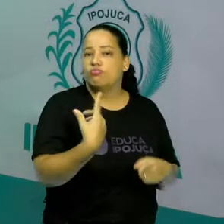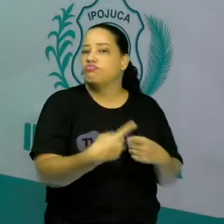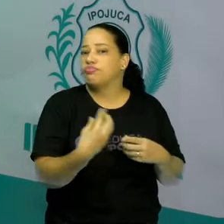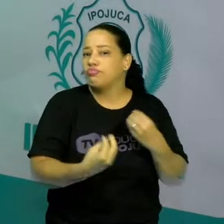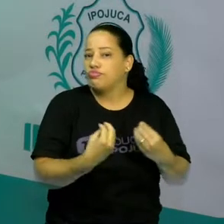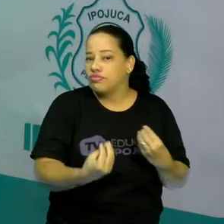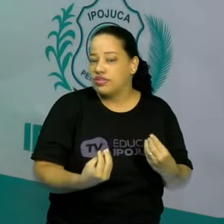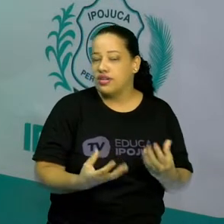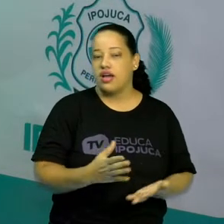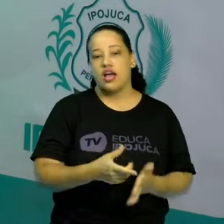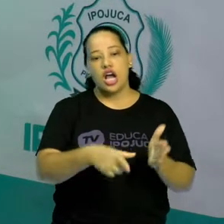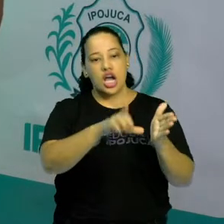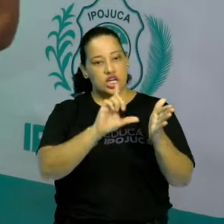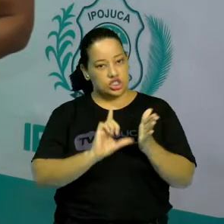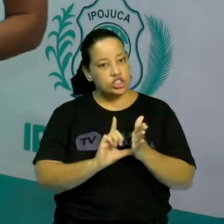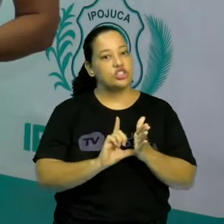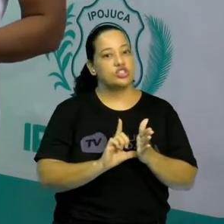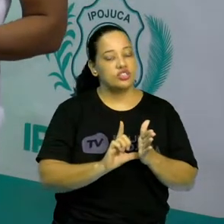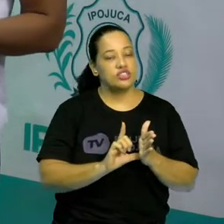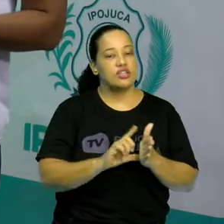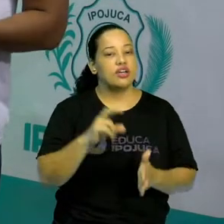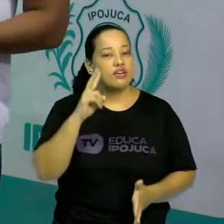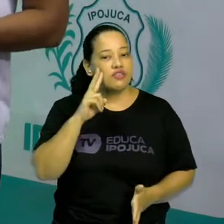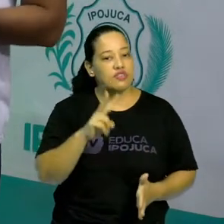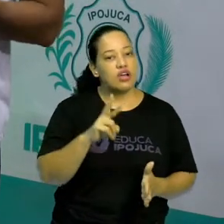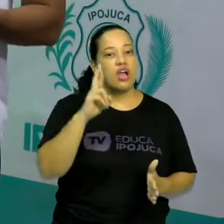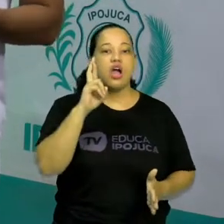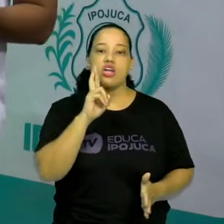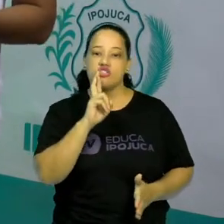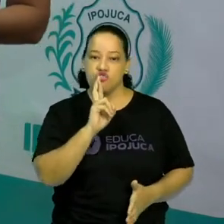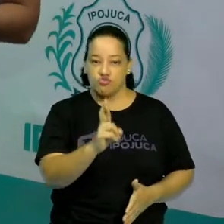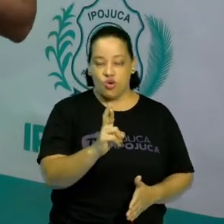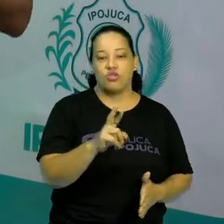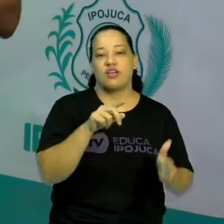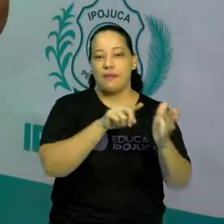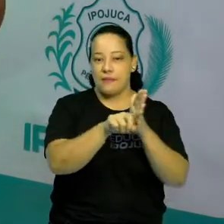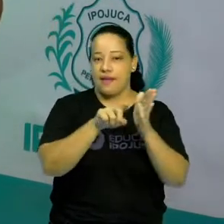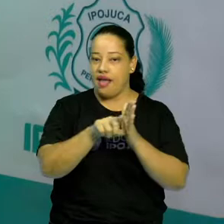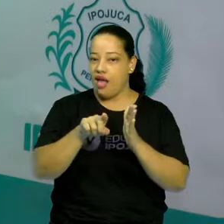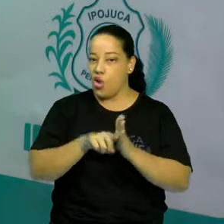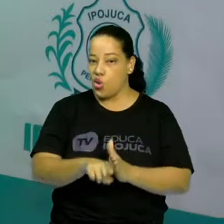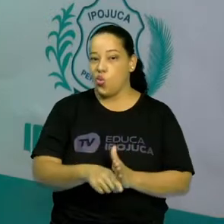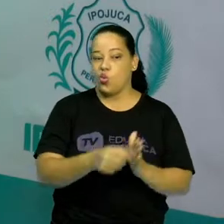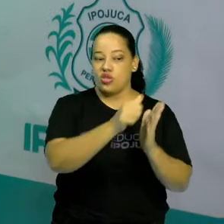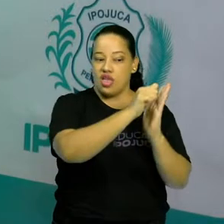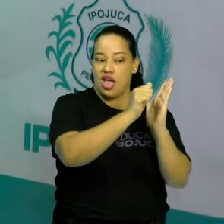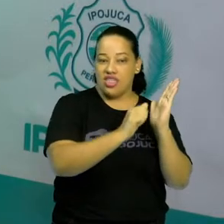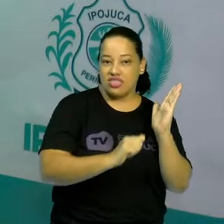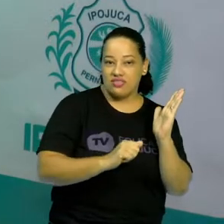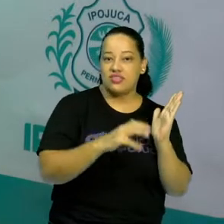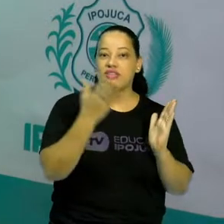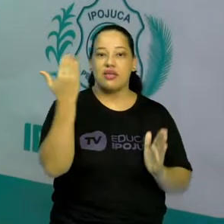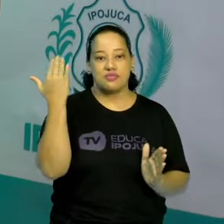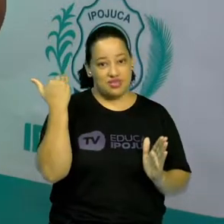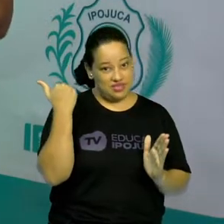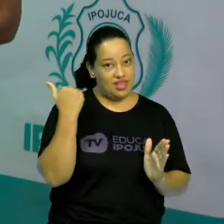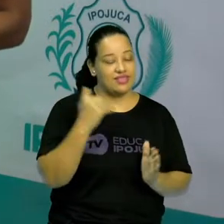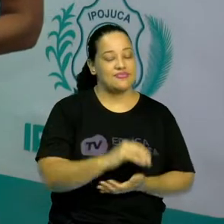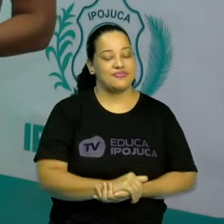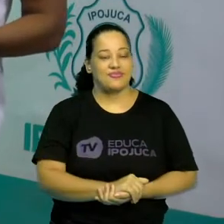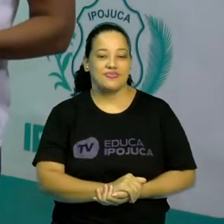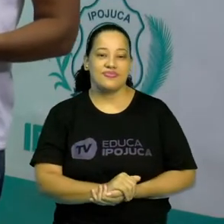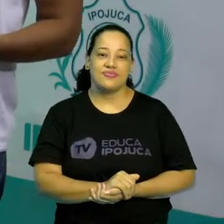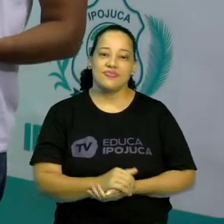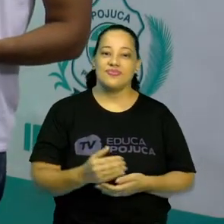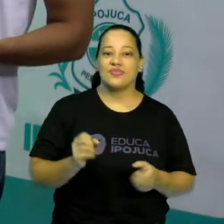o nosso assunto do dia, vamos responder as perguntas da atividade que eu deixei para vocês semana passada.